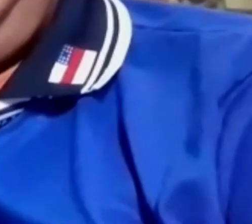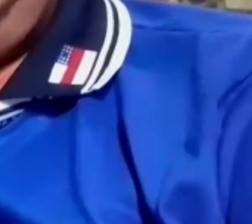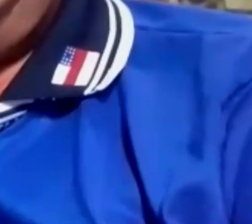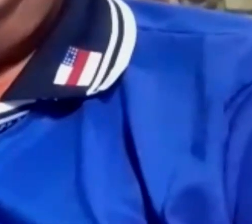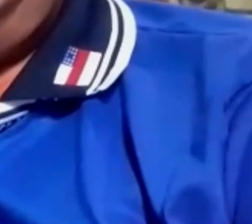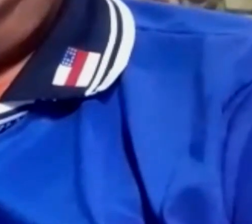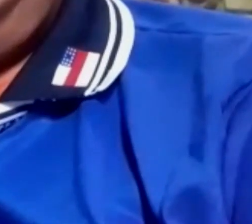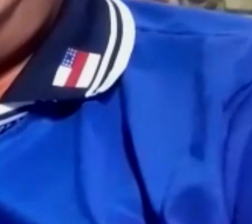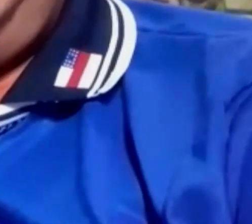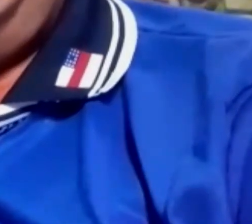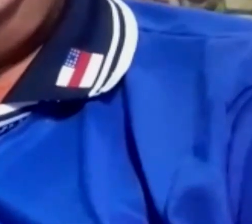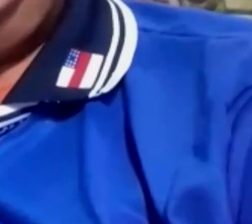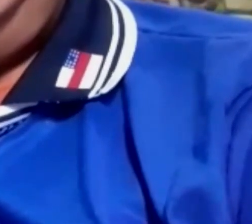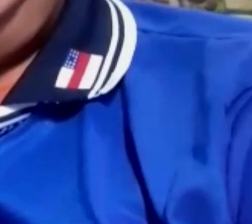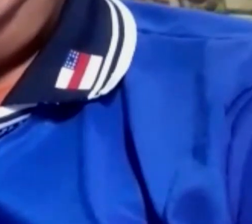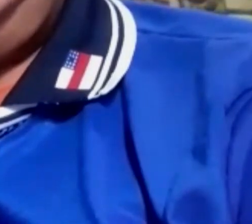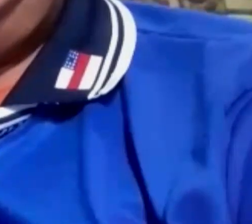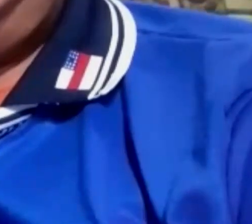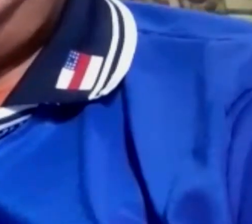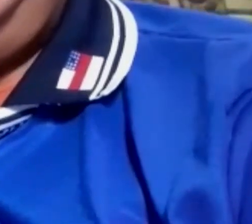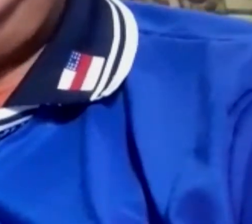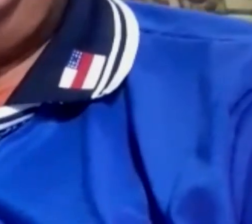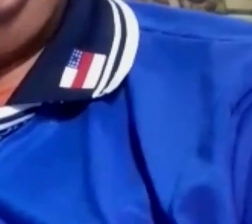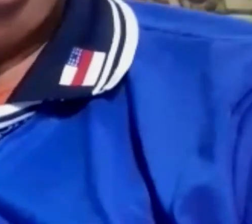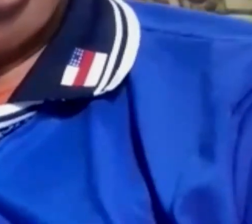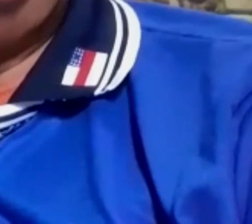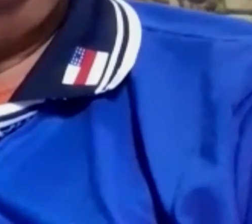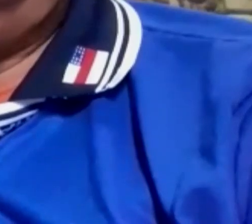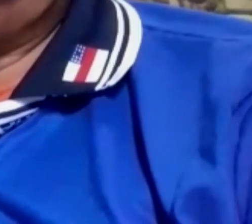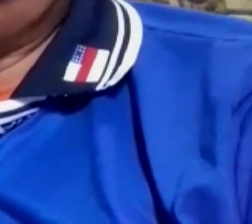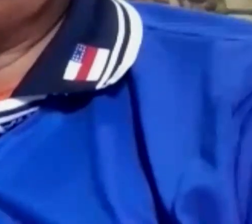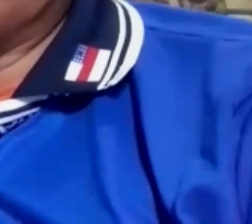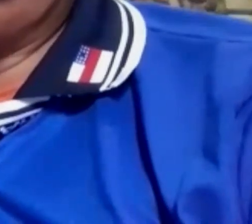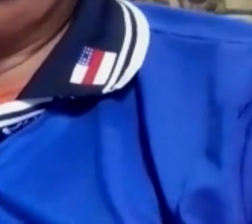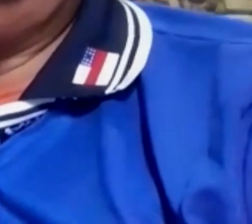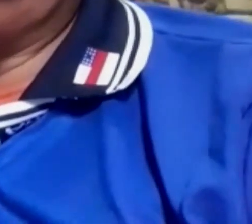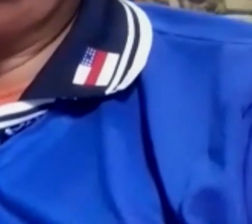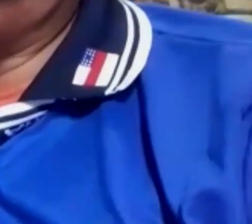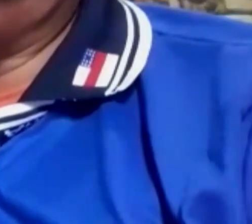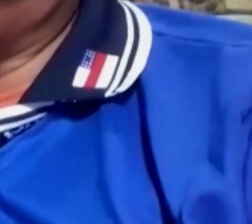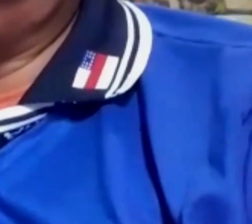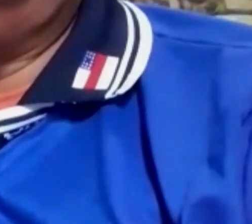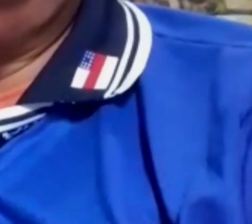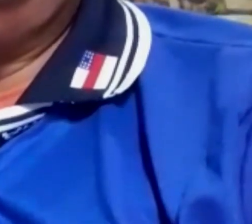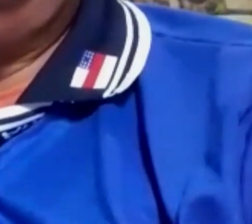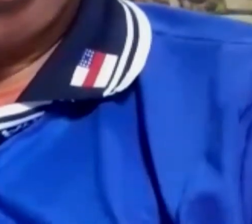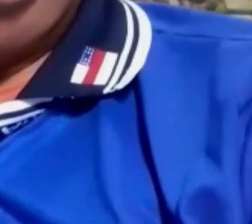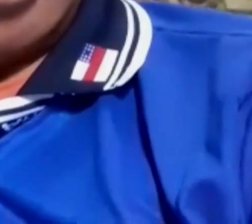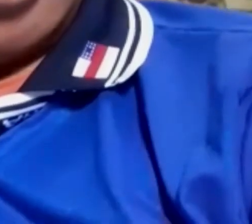Olá, meu nome é Jorge Alencar, trabalho com matemática na Escola Estadual Rui Araújo.